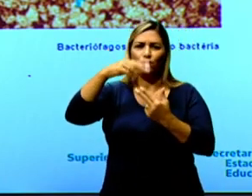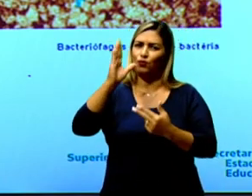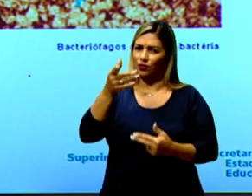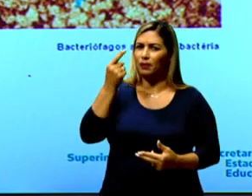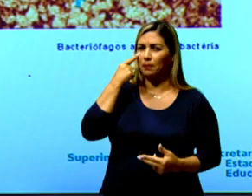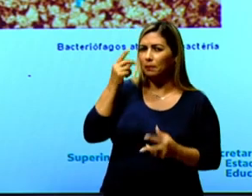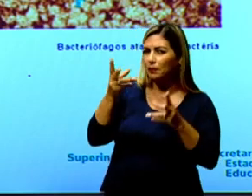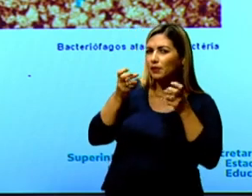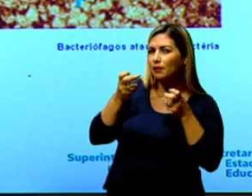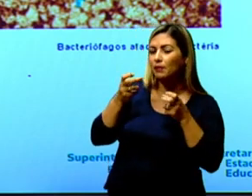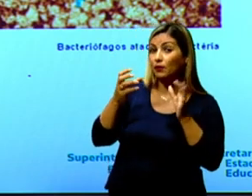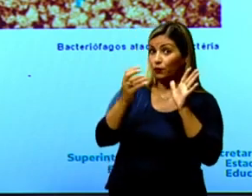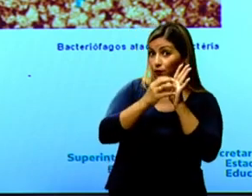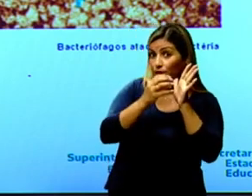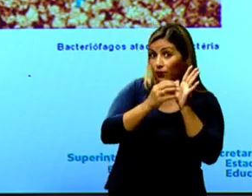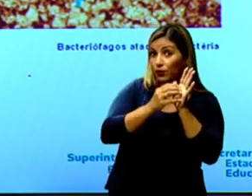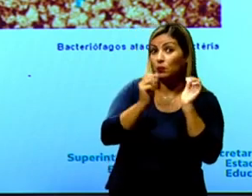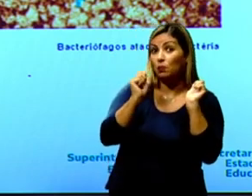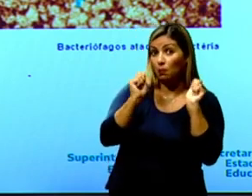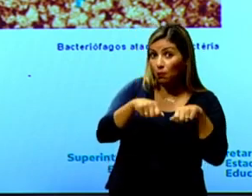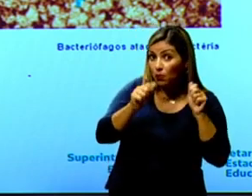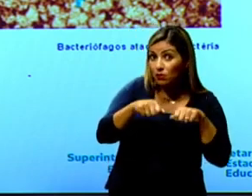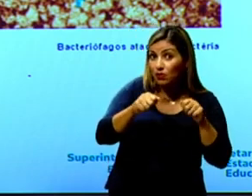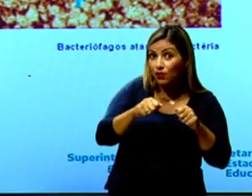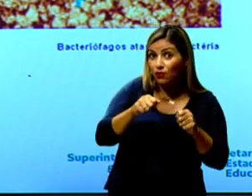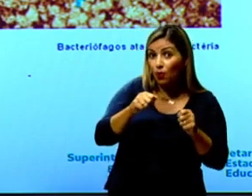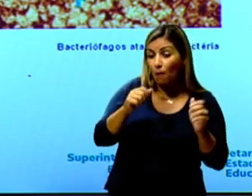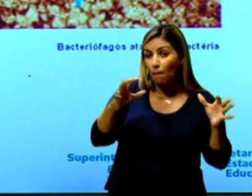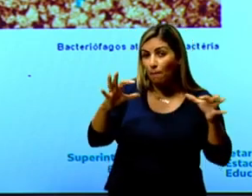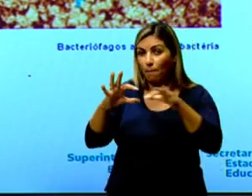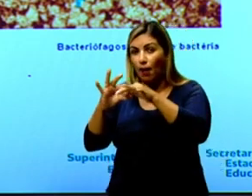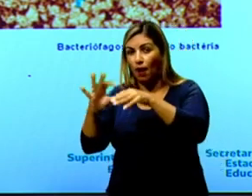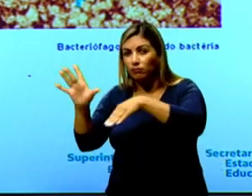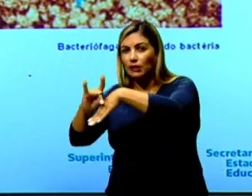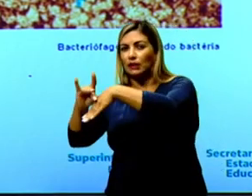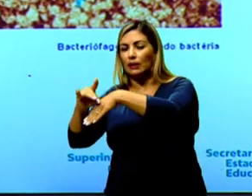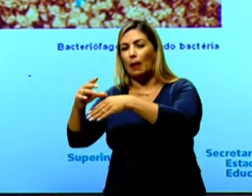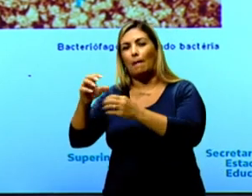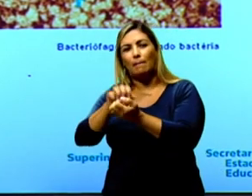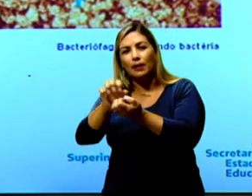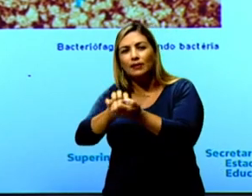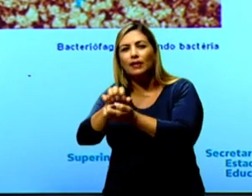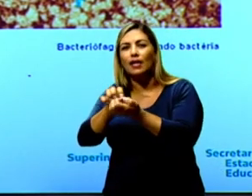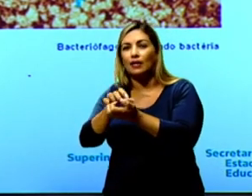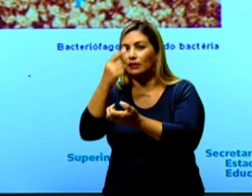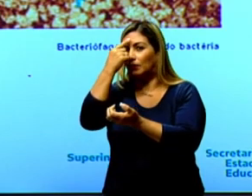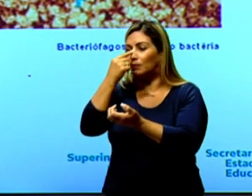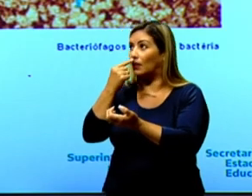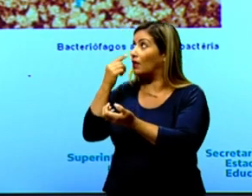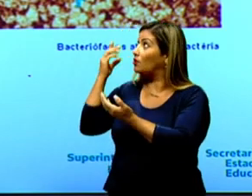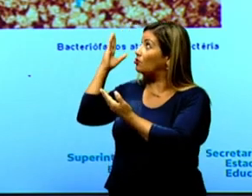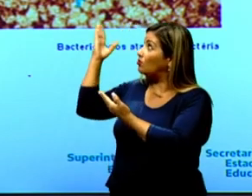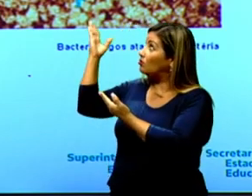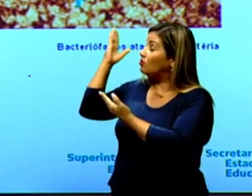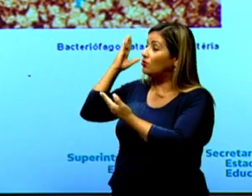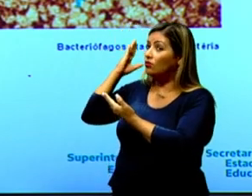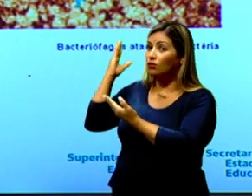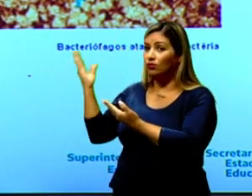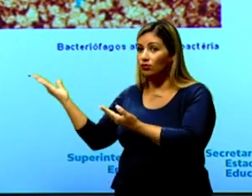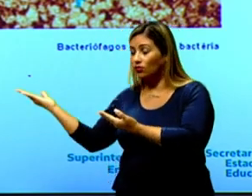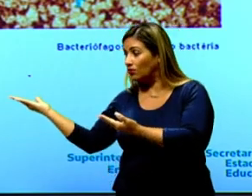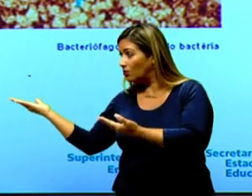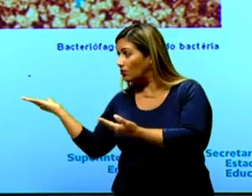viram aí que os vírus, eles podem infectar bactérias. Esse tipo de vírus aí na imagem, ele é chamado de